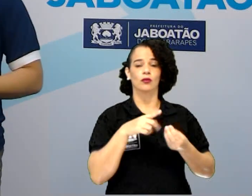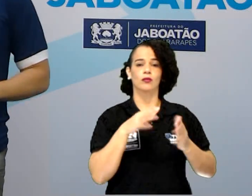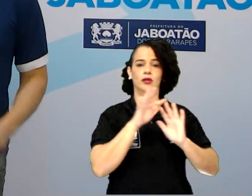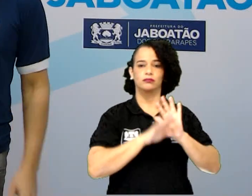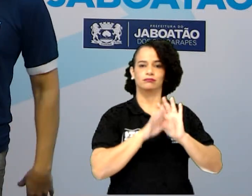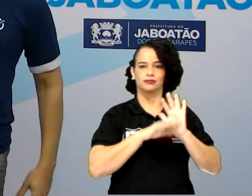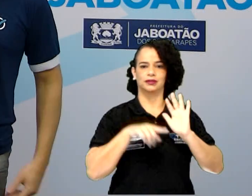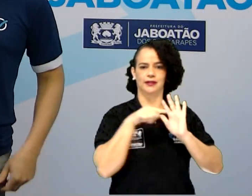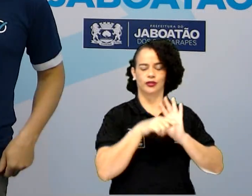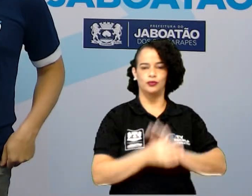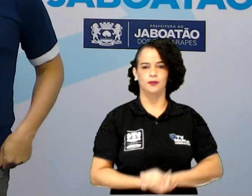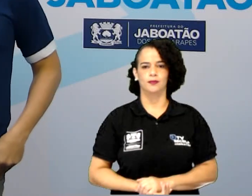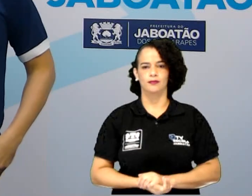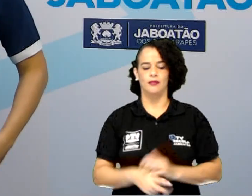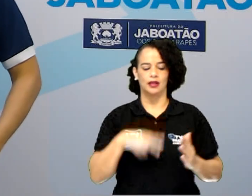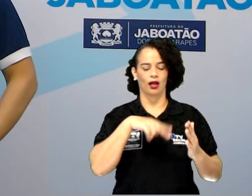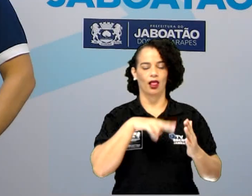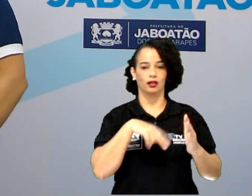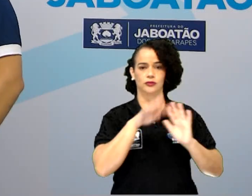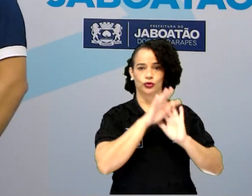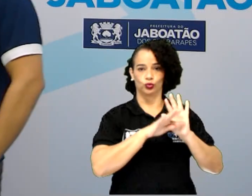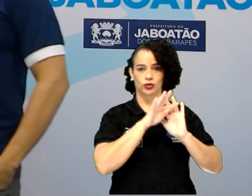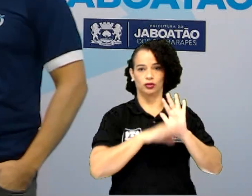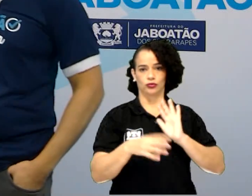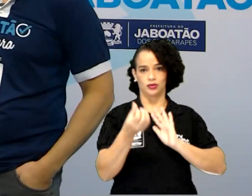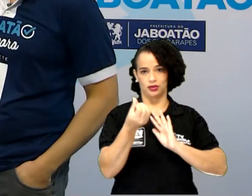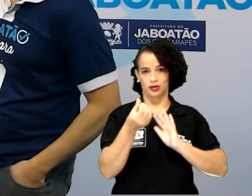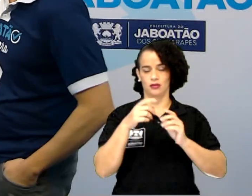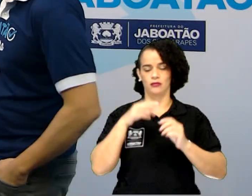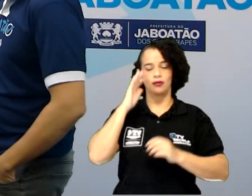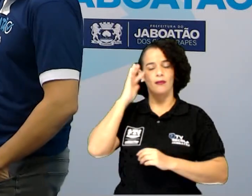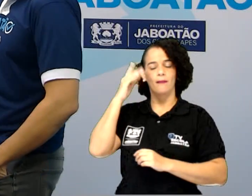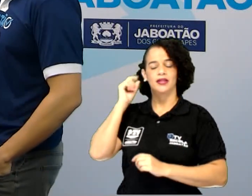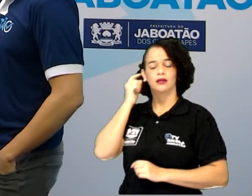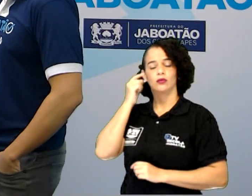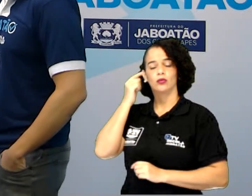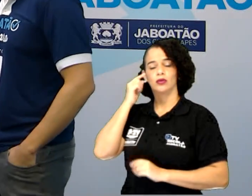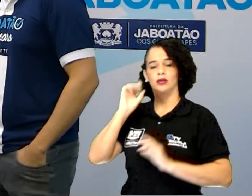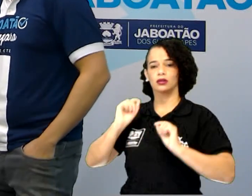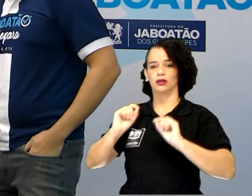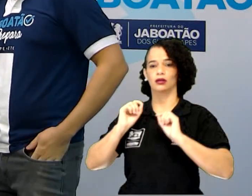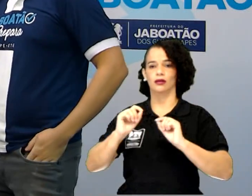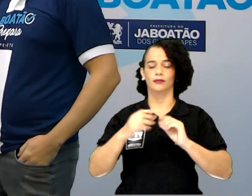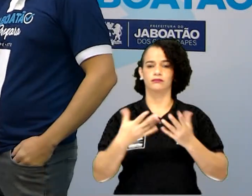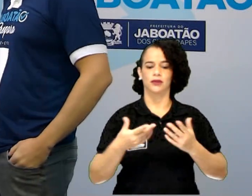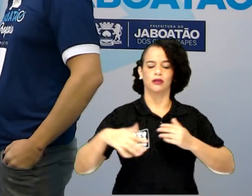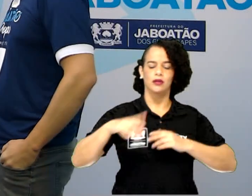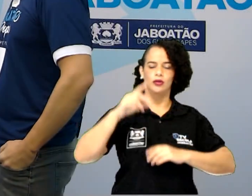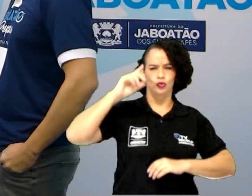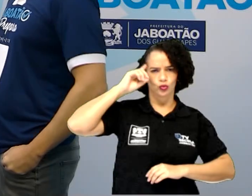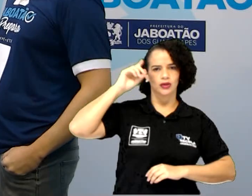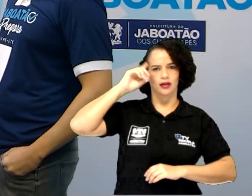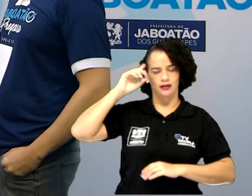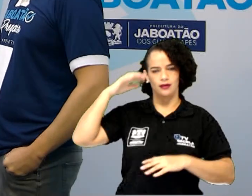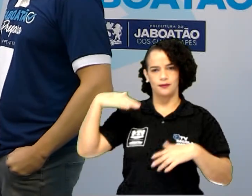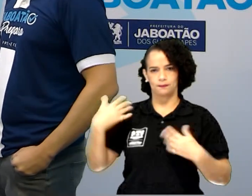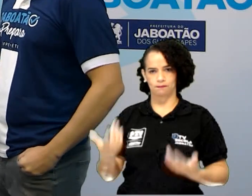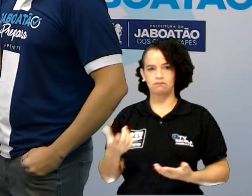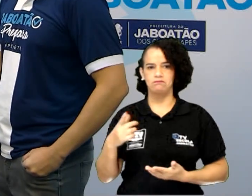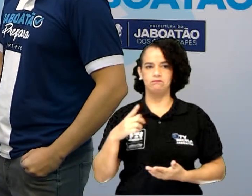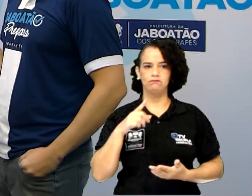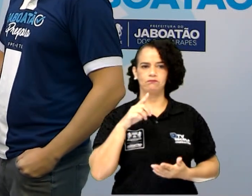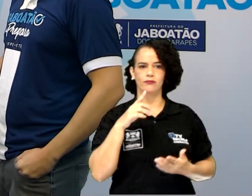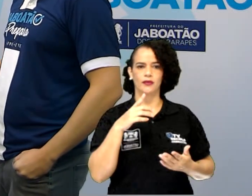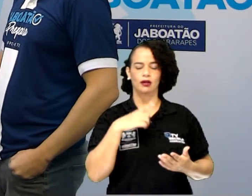texto. A leitura do texto, seis, Nos faz refletir sobre aspectos da contemporaneidade. Assinaria o item